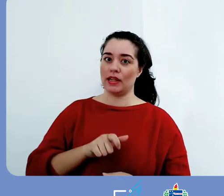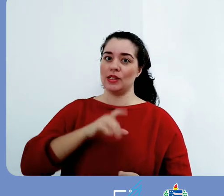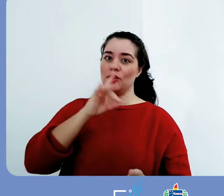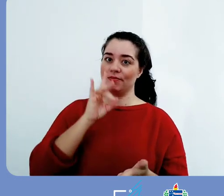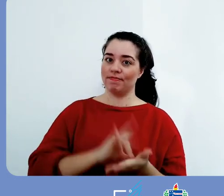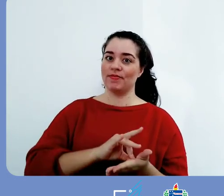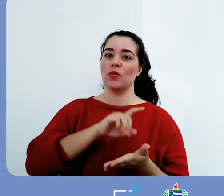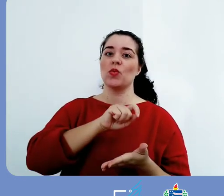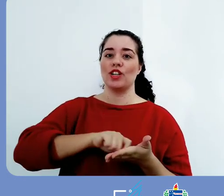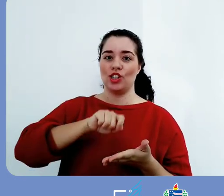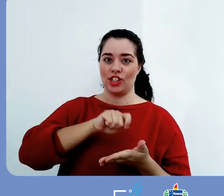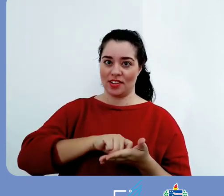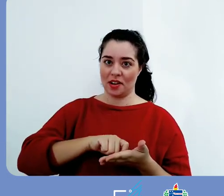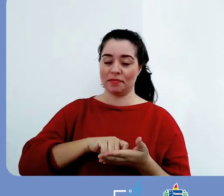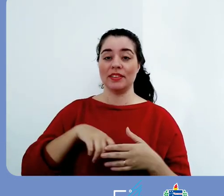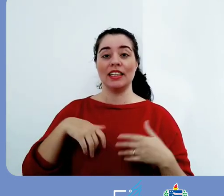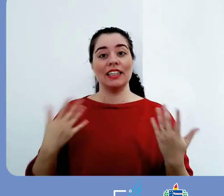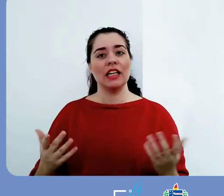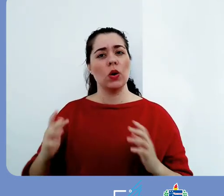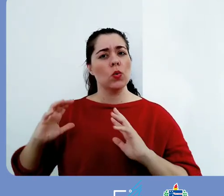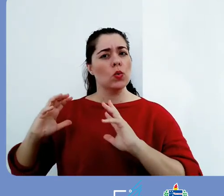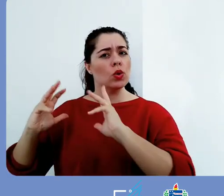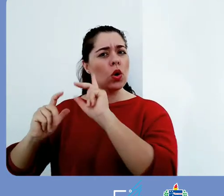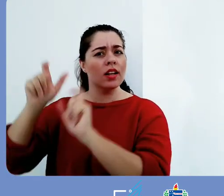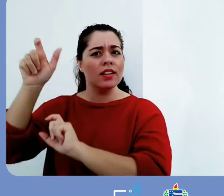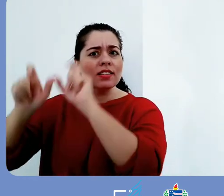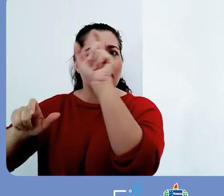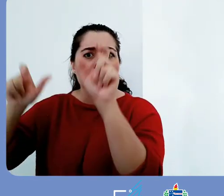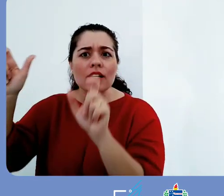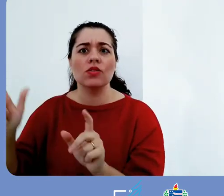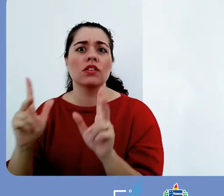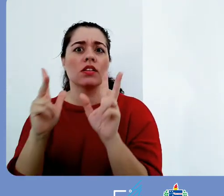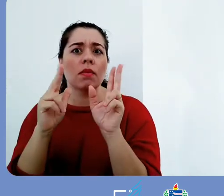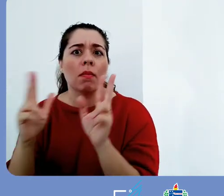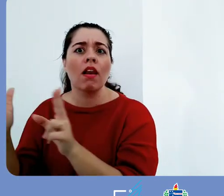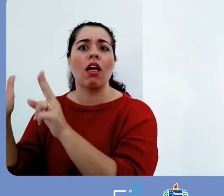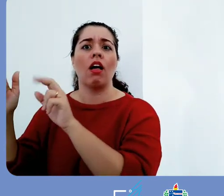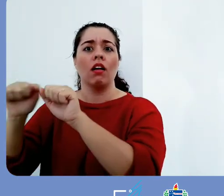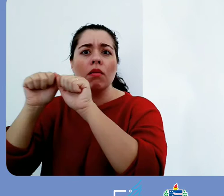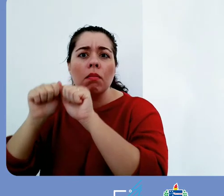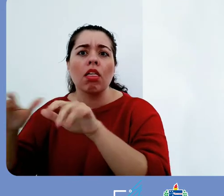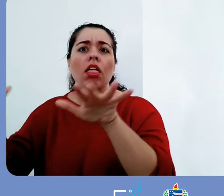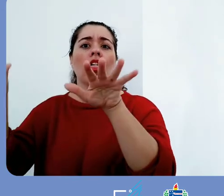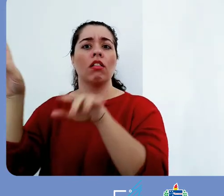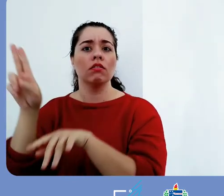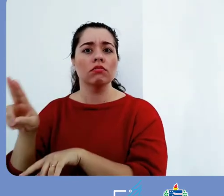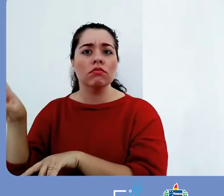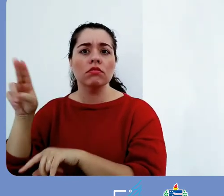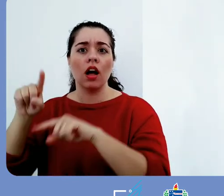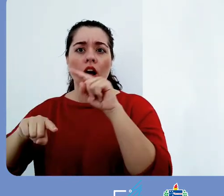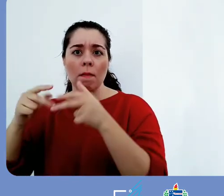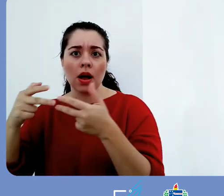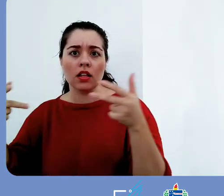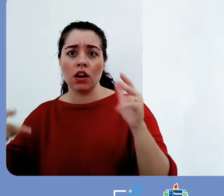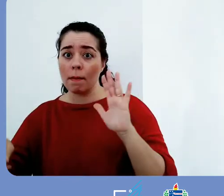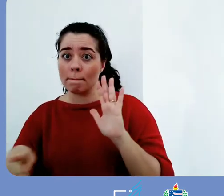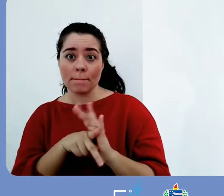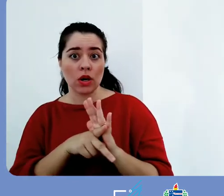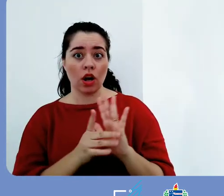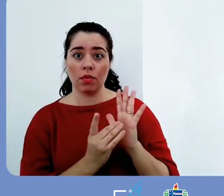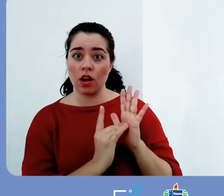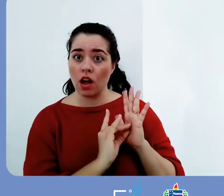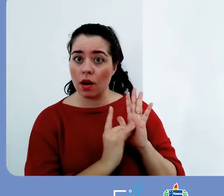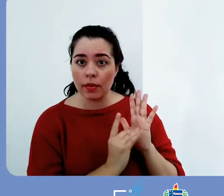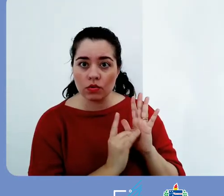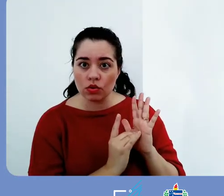forma, de qualquer outra maneira, eles precisam atribuir crédito aos seus autores e prover um link para a